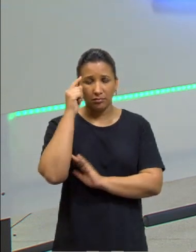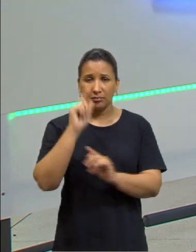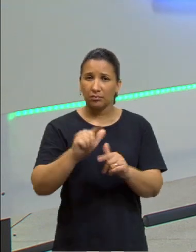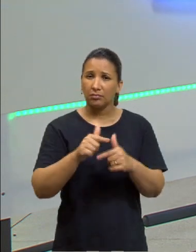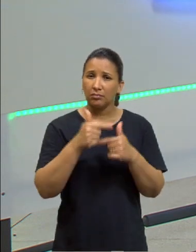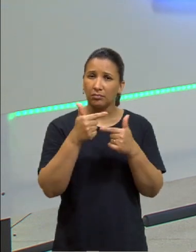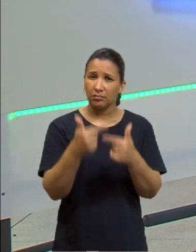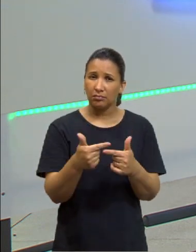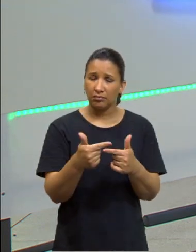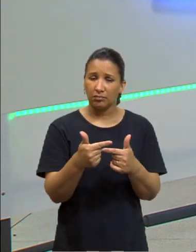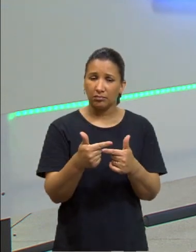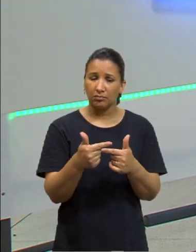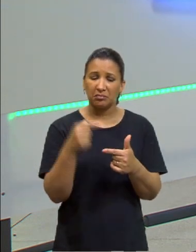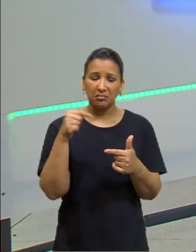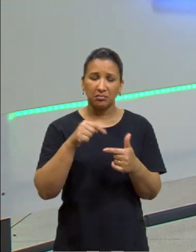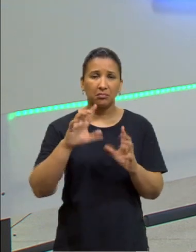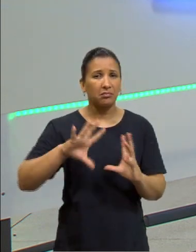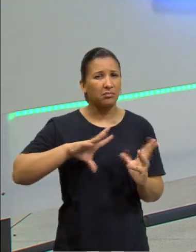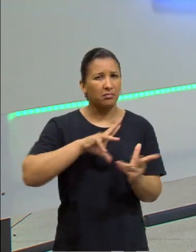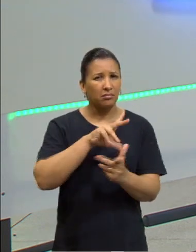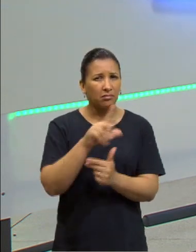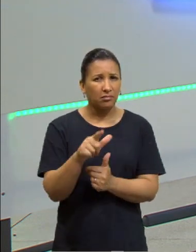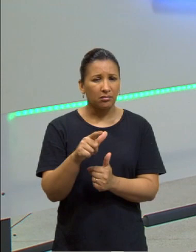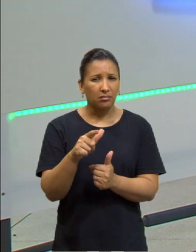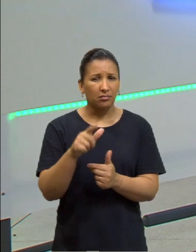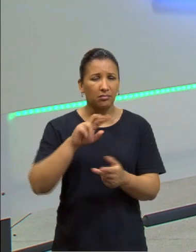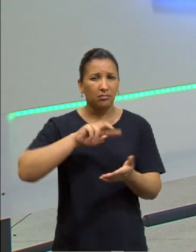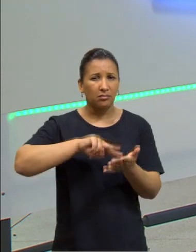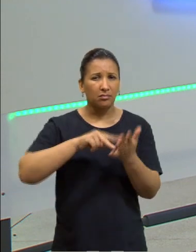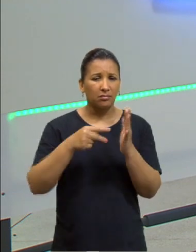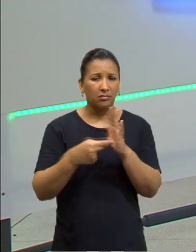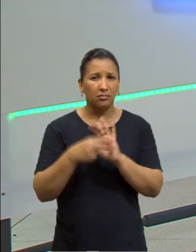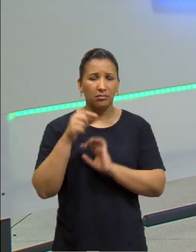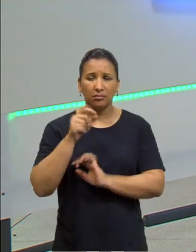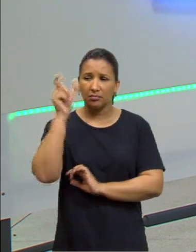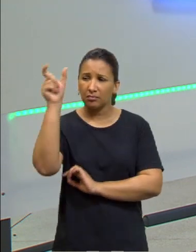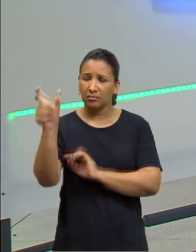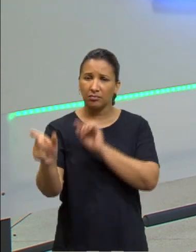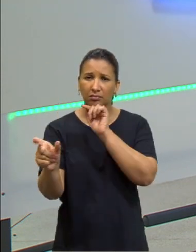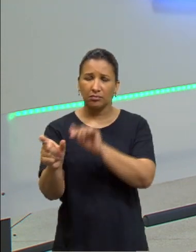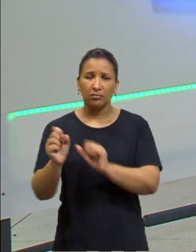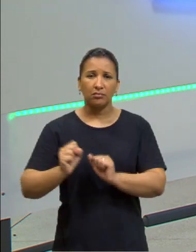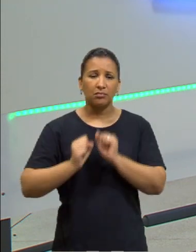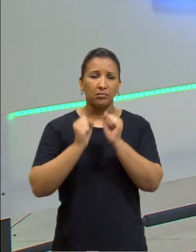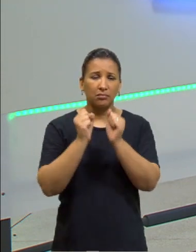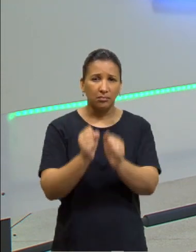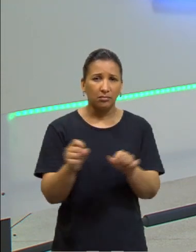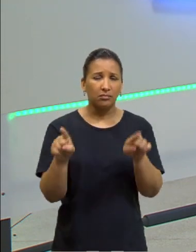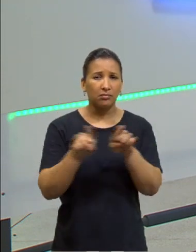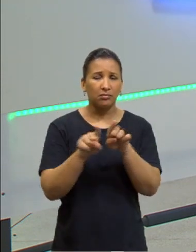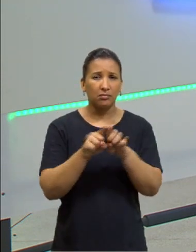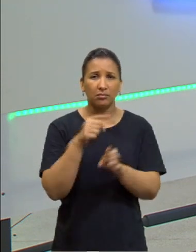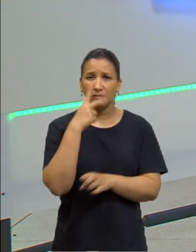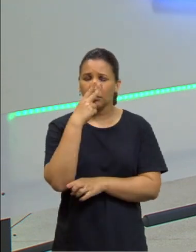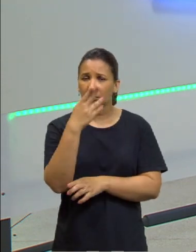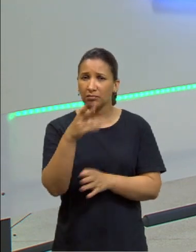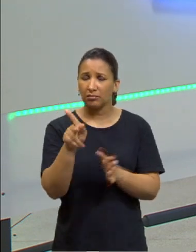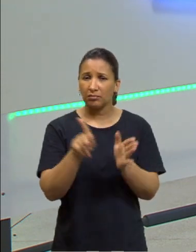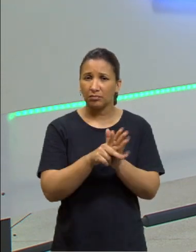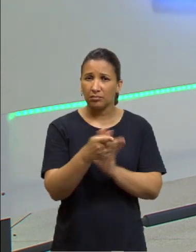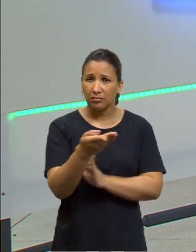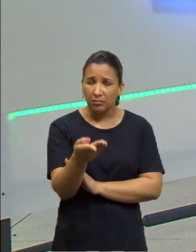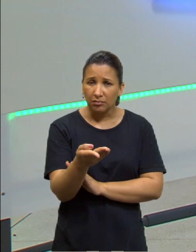pode ser universalizada, quer dizer o quê? Outras pessoas podem fazer aquilo que você está fazendo? se sim,